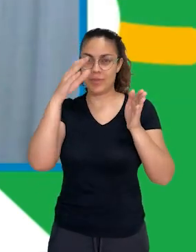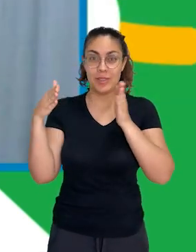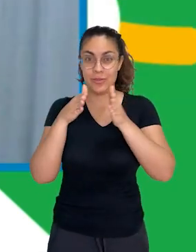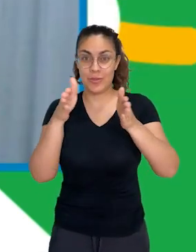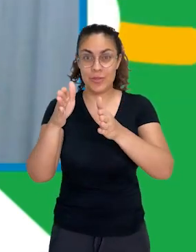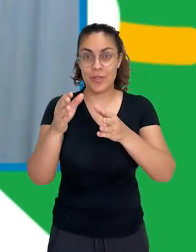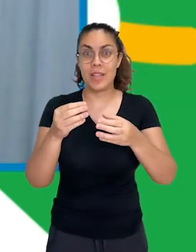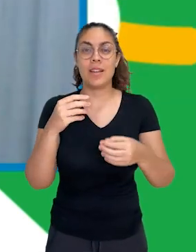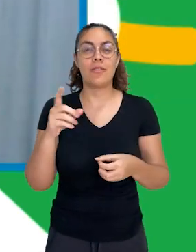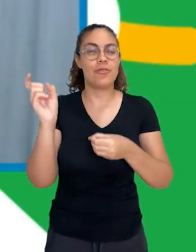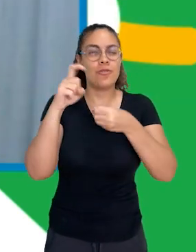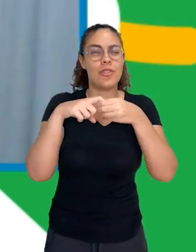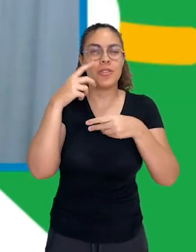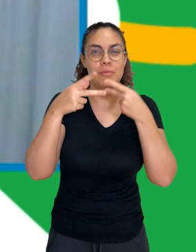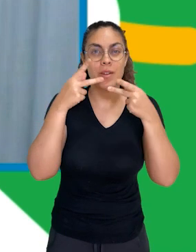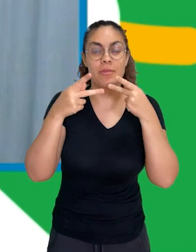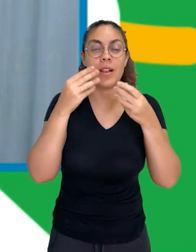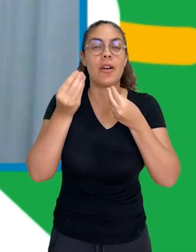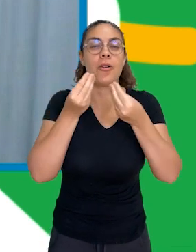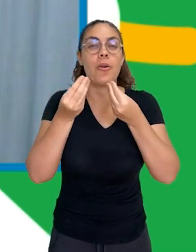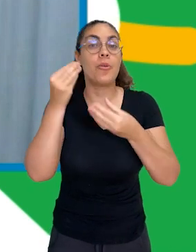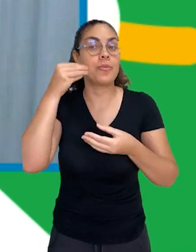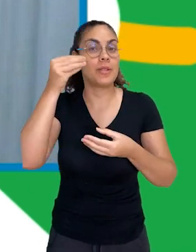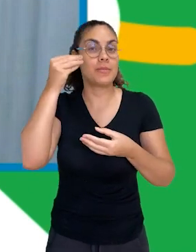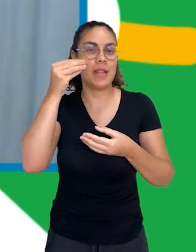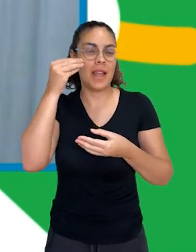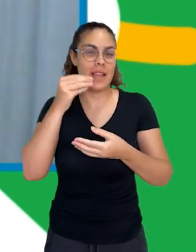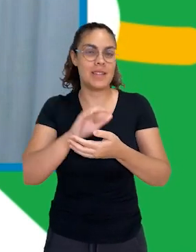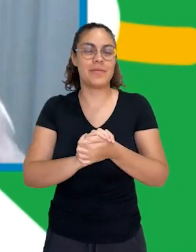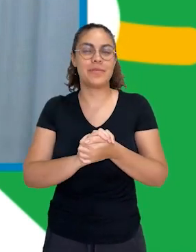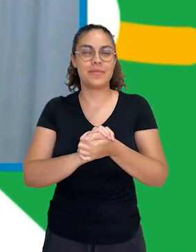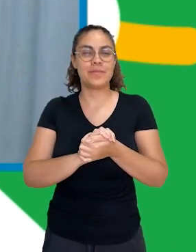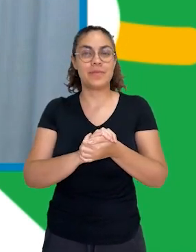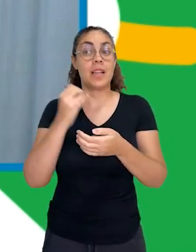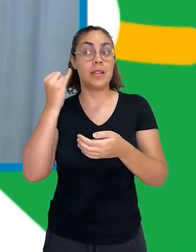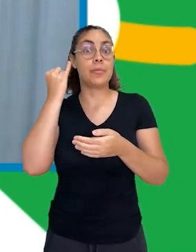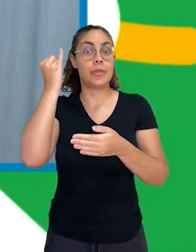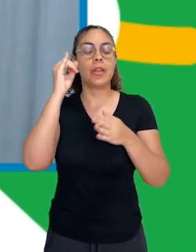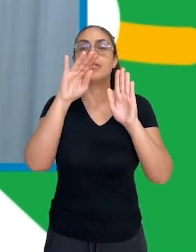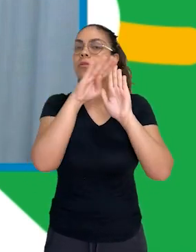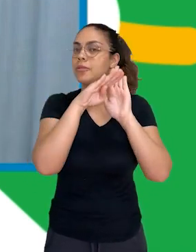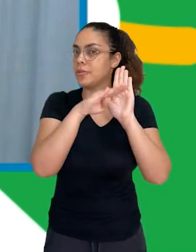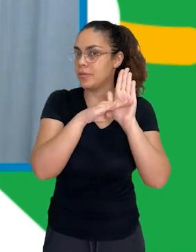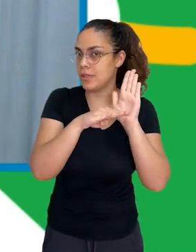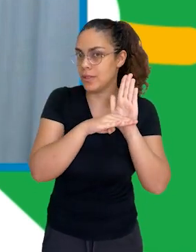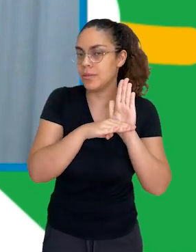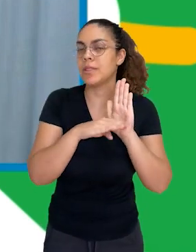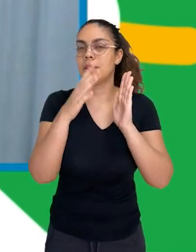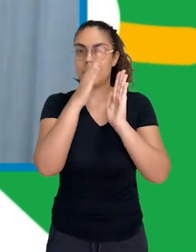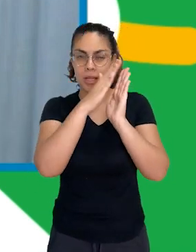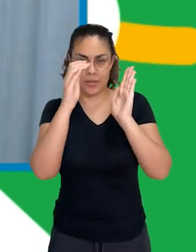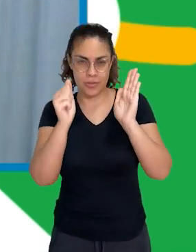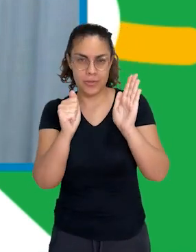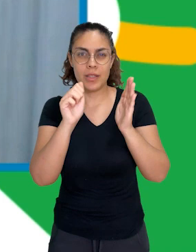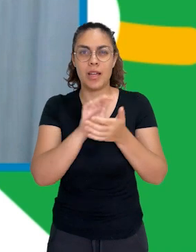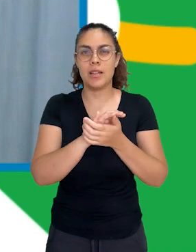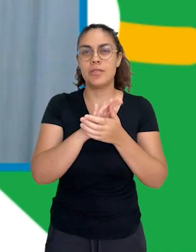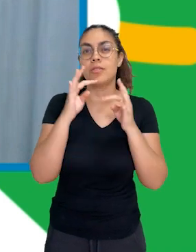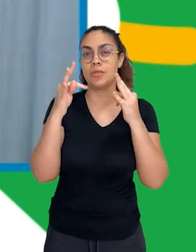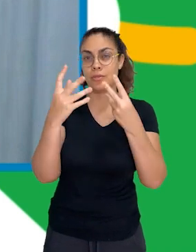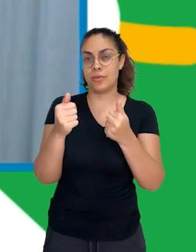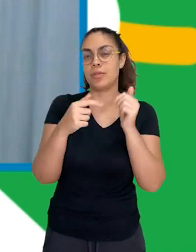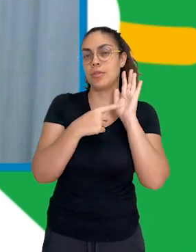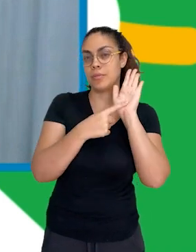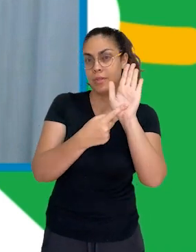depois para contar como foi a sua experiência. Ah, é um detalhe importante. O roteiro com as instruções para atividade e os